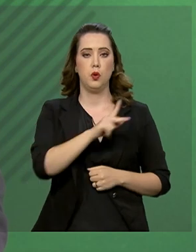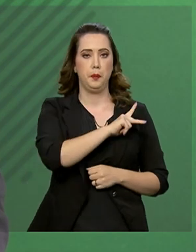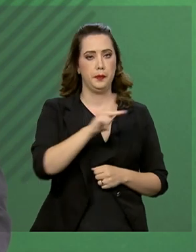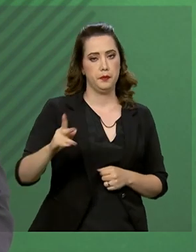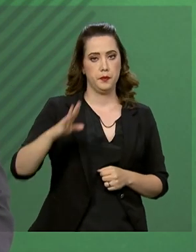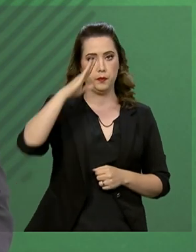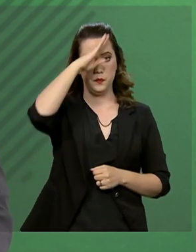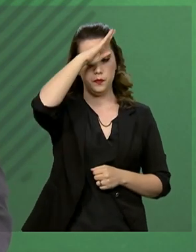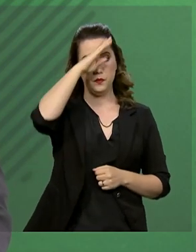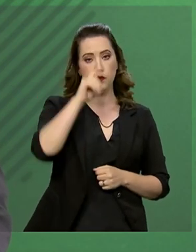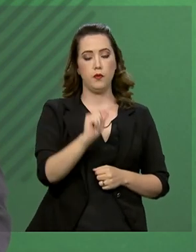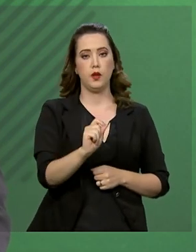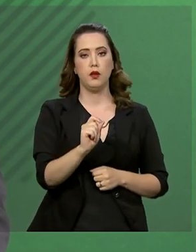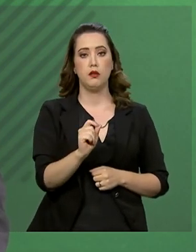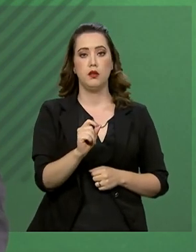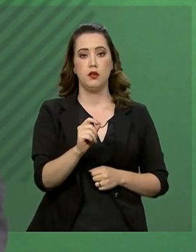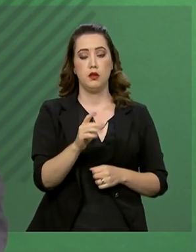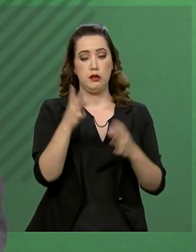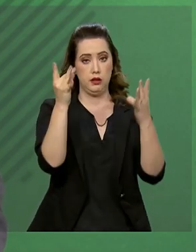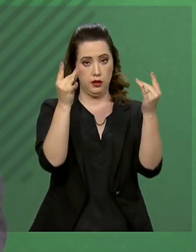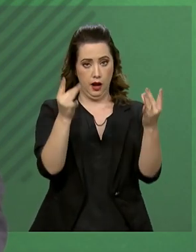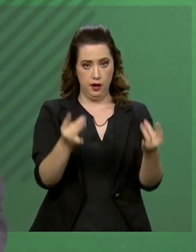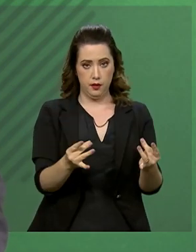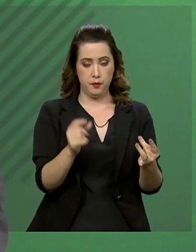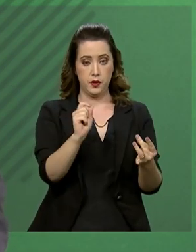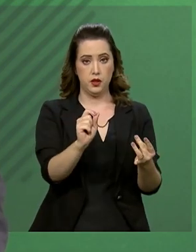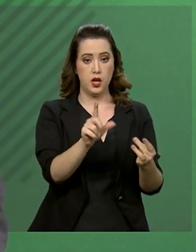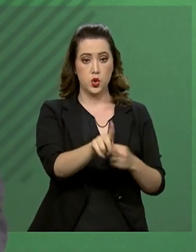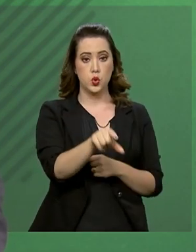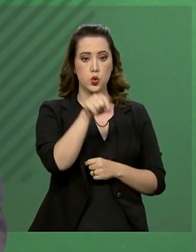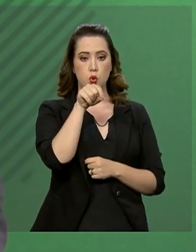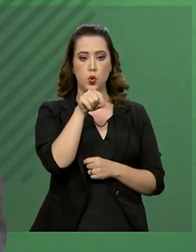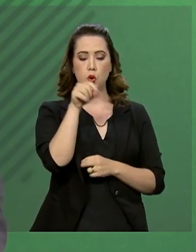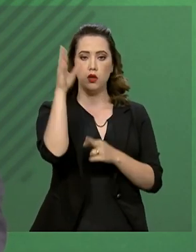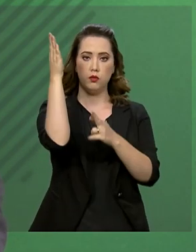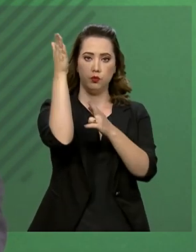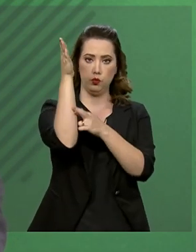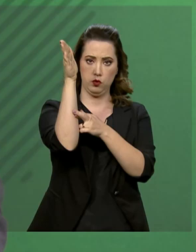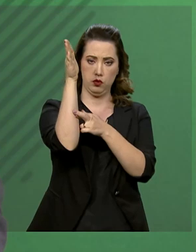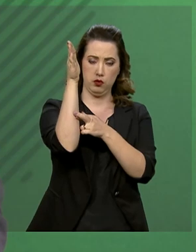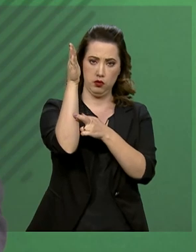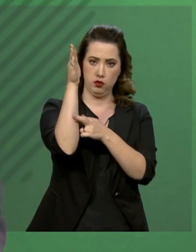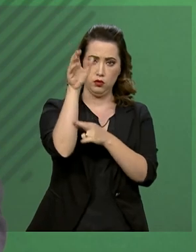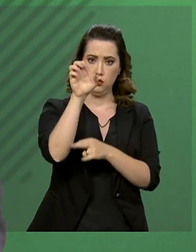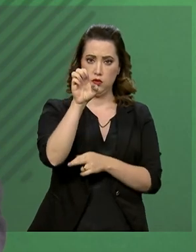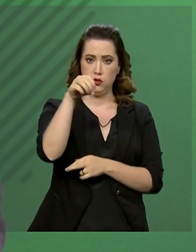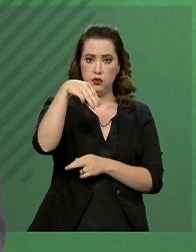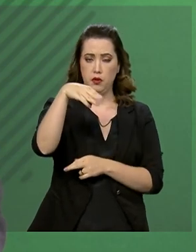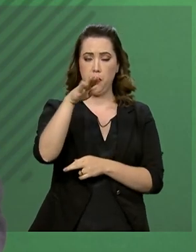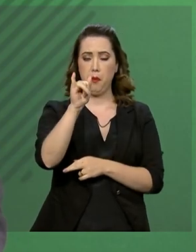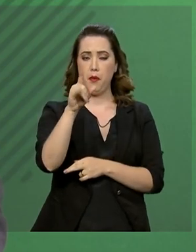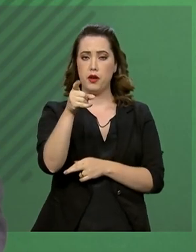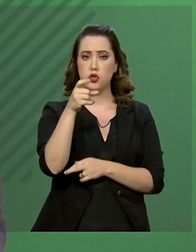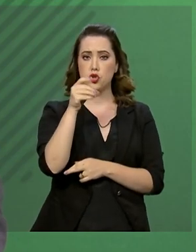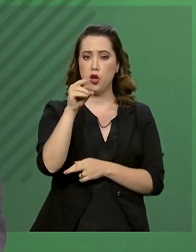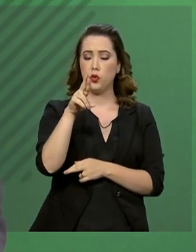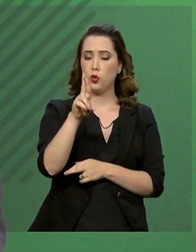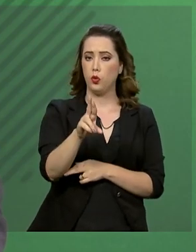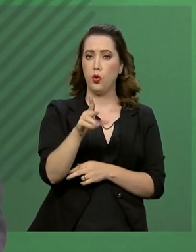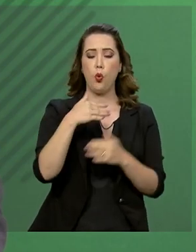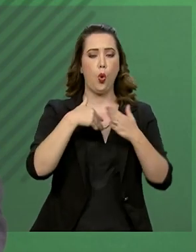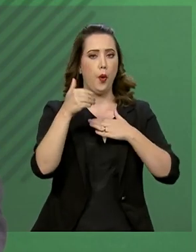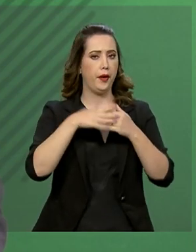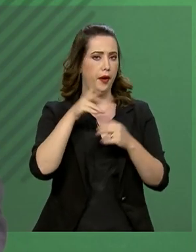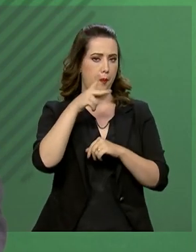Bolsonaro destaca que a indicação de embaixadores para qualquer nação com a qual